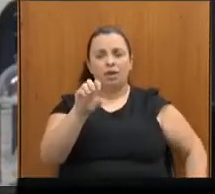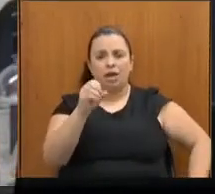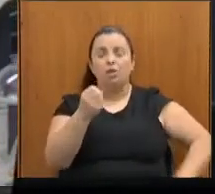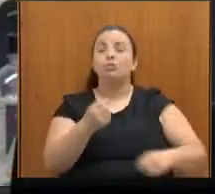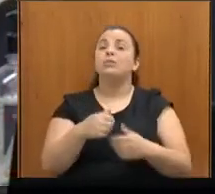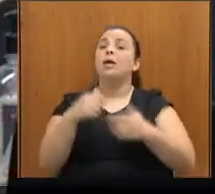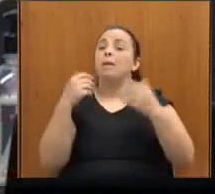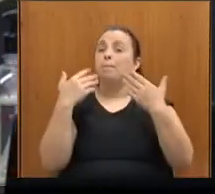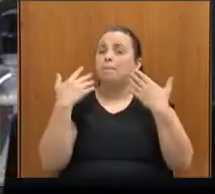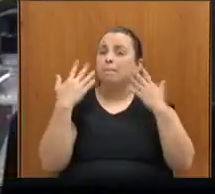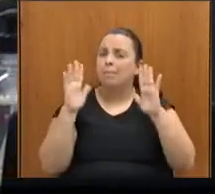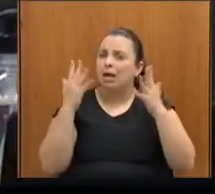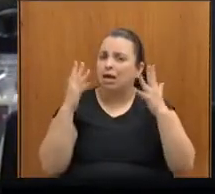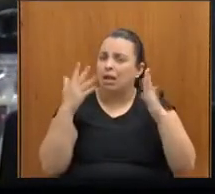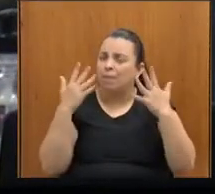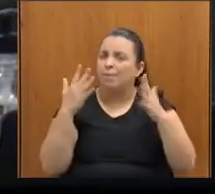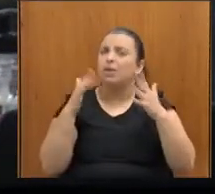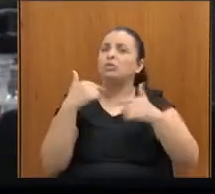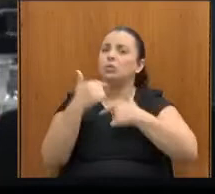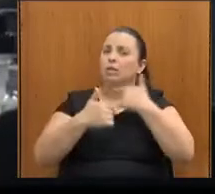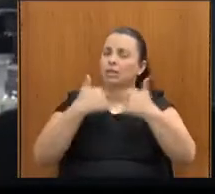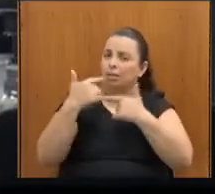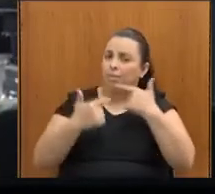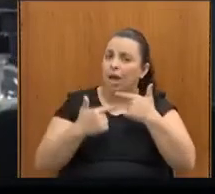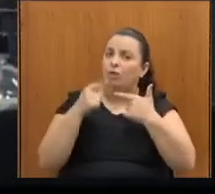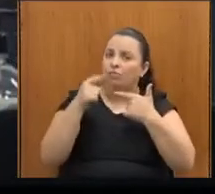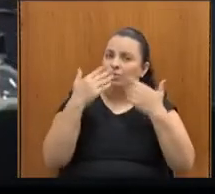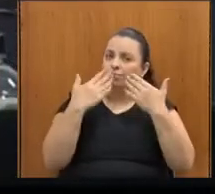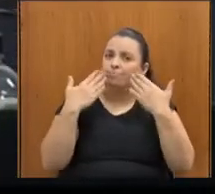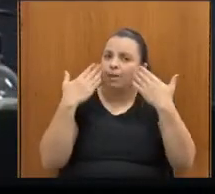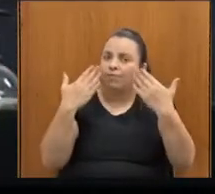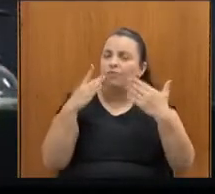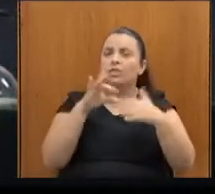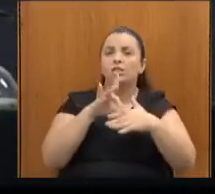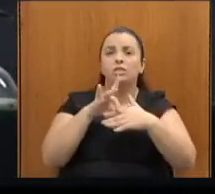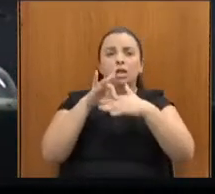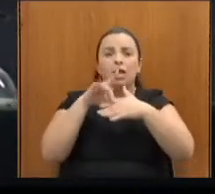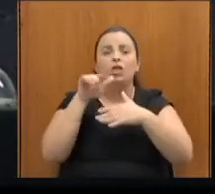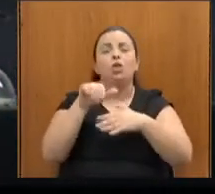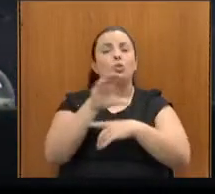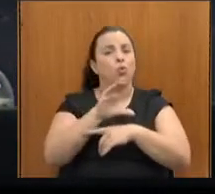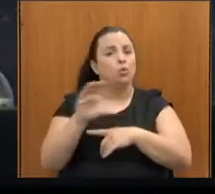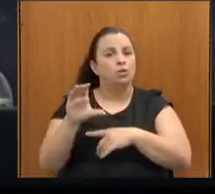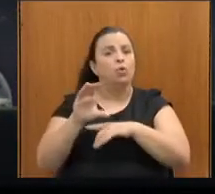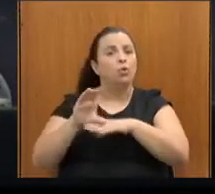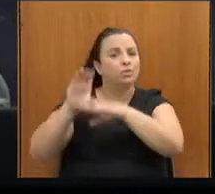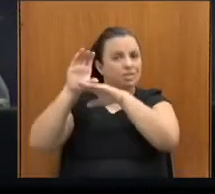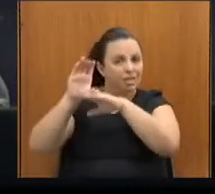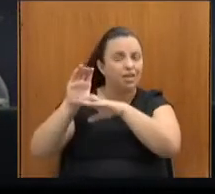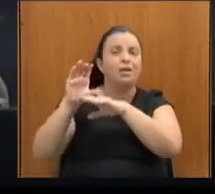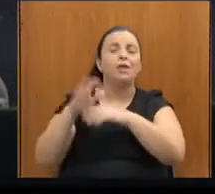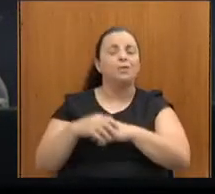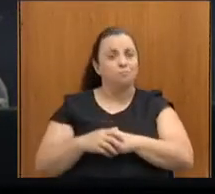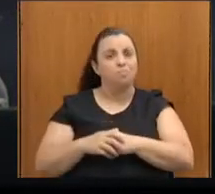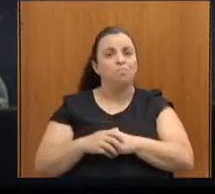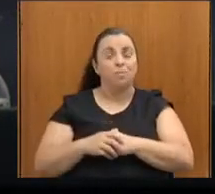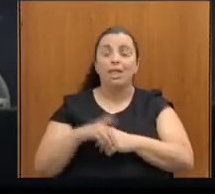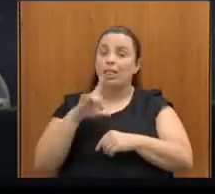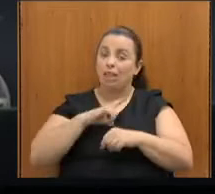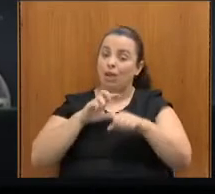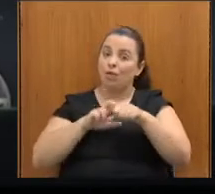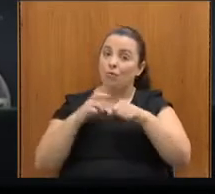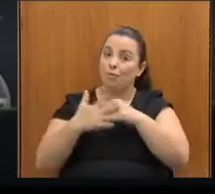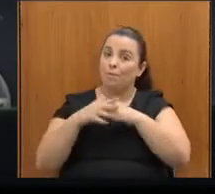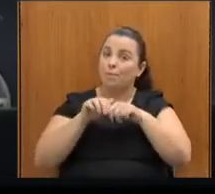que você vem realizando à frente do nosso Conselho. Como você disse, mesmo no período de pandemia, você não deixou de estar presente nos